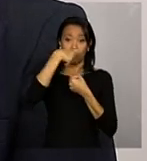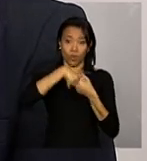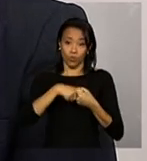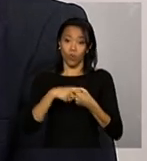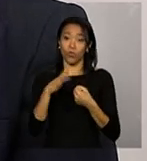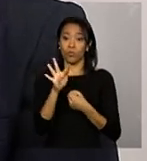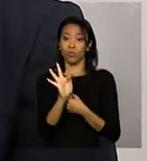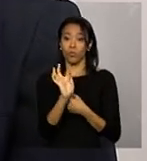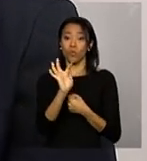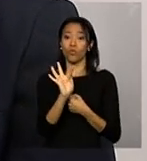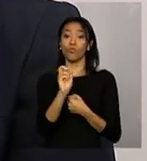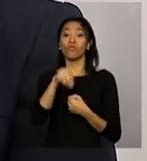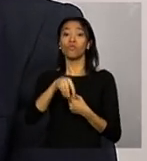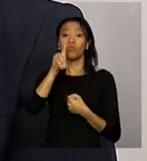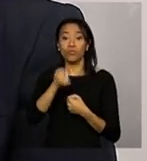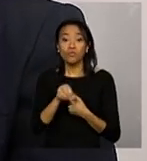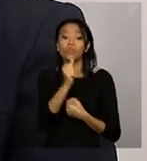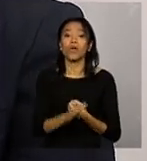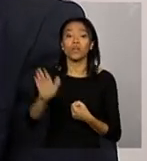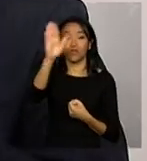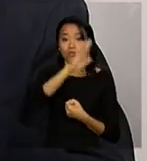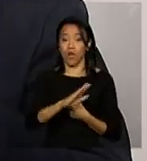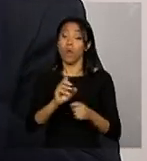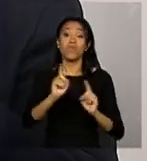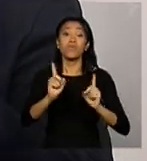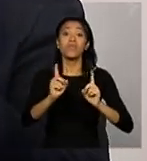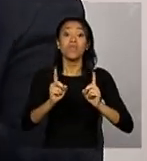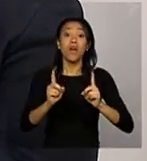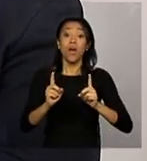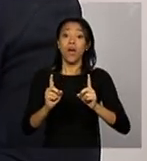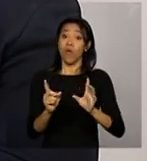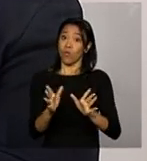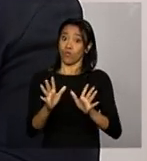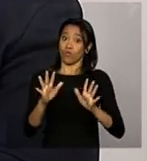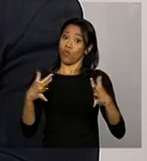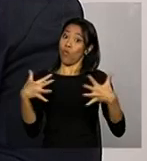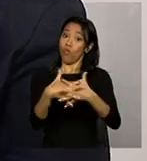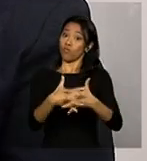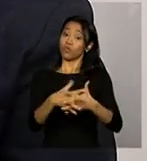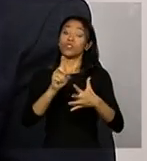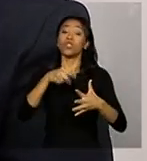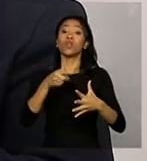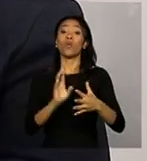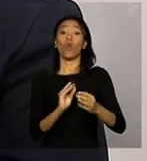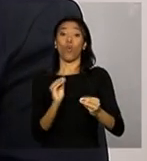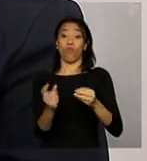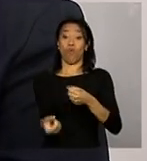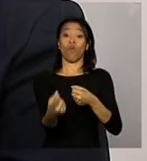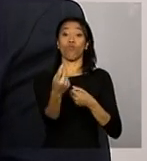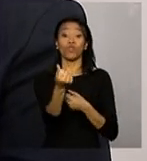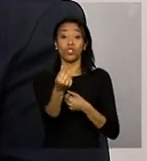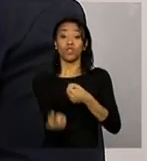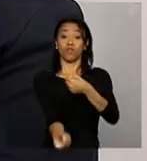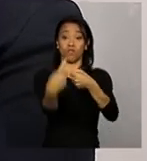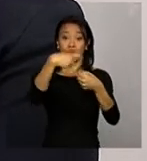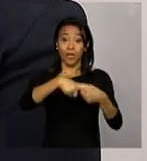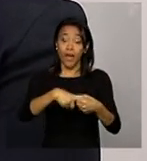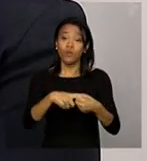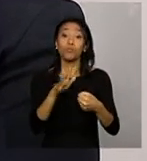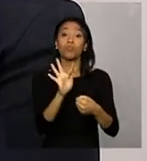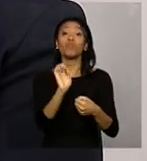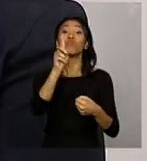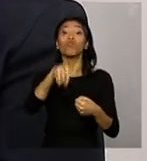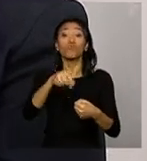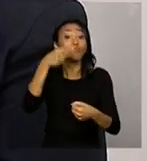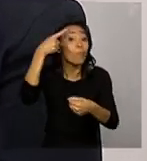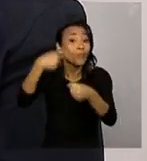Assistência Social não se pode confundir dos valores devolvidos ao Fundo Municipal de Assistência Social. Quando o Conselho Municipal reprova a prestação